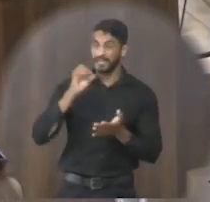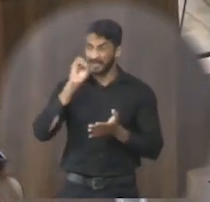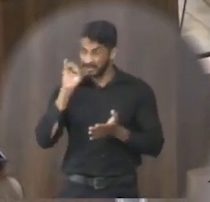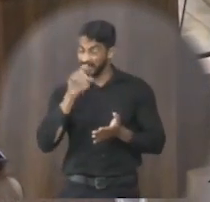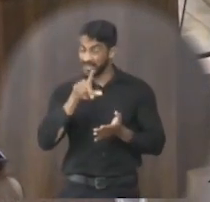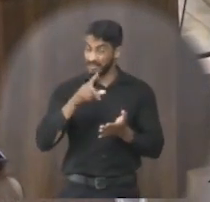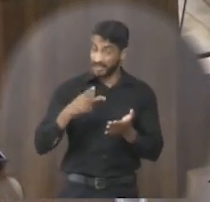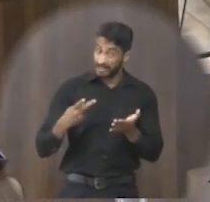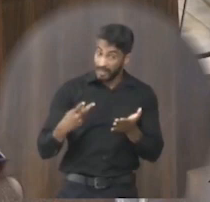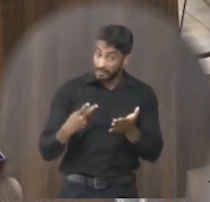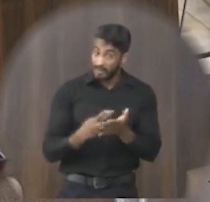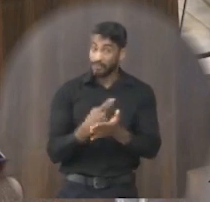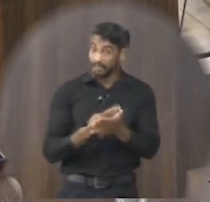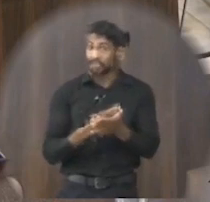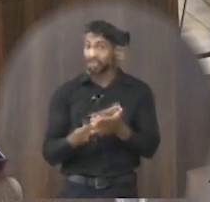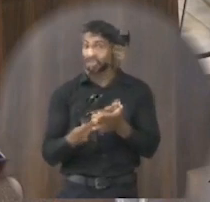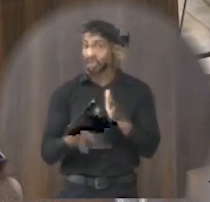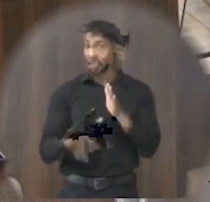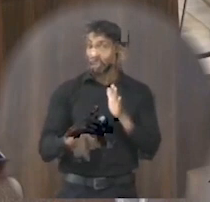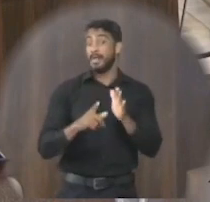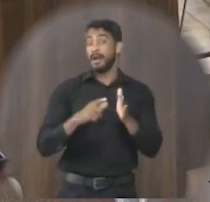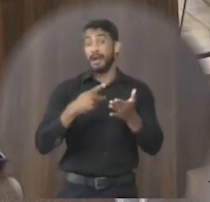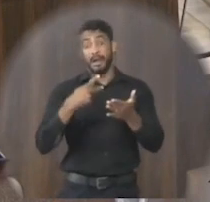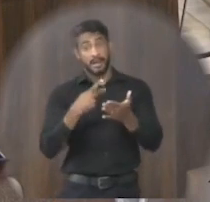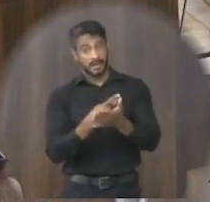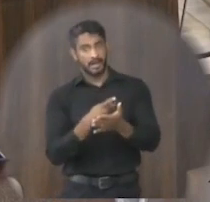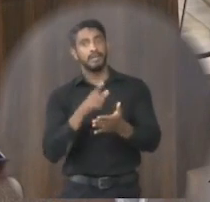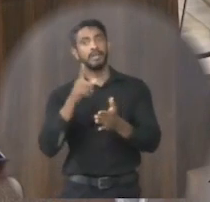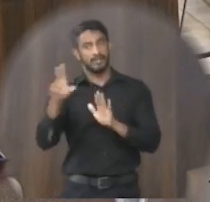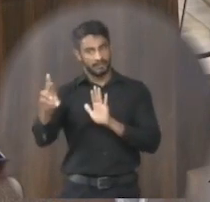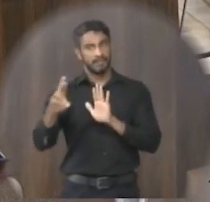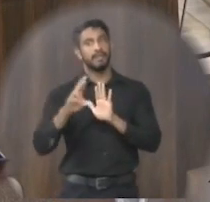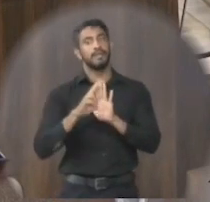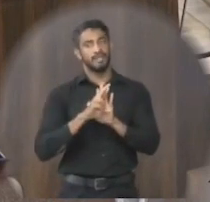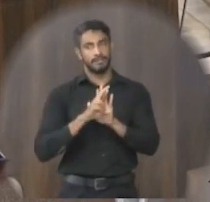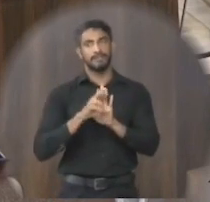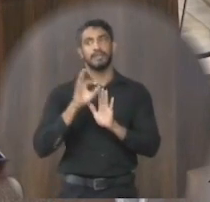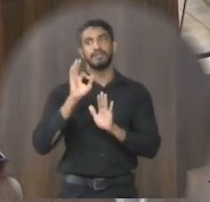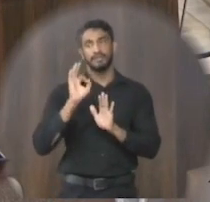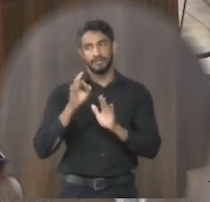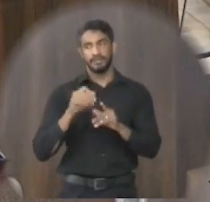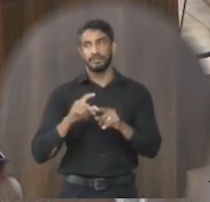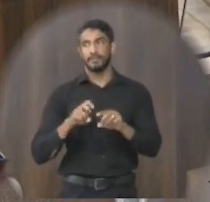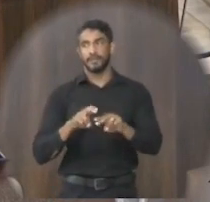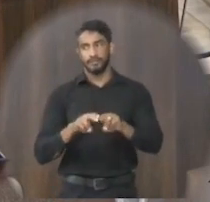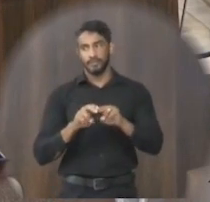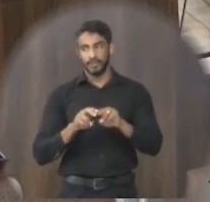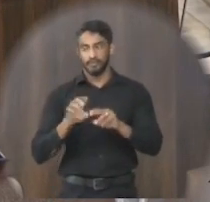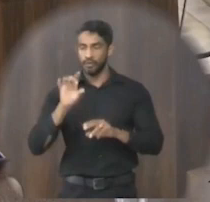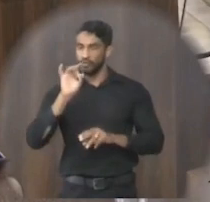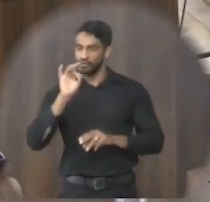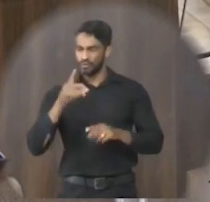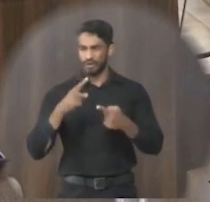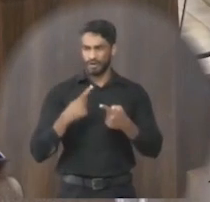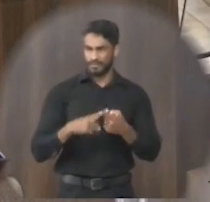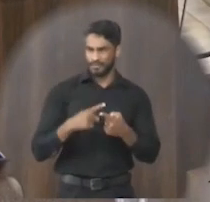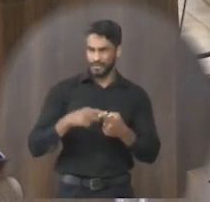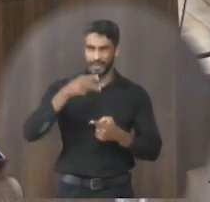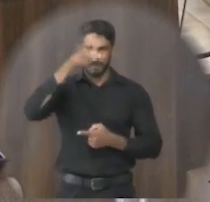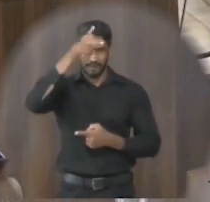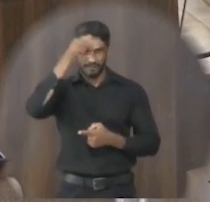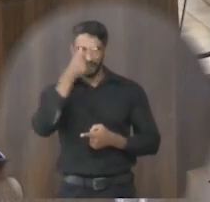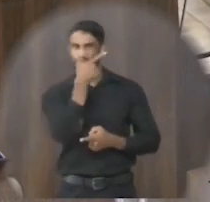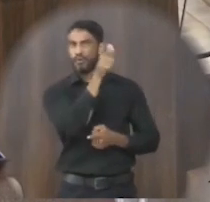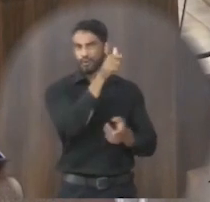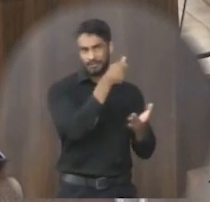eles estiverem cometendo alguma ilegalidade eles vão responder por isso não é só porque tal prefeitura